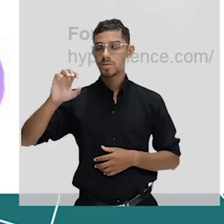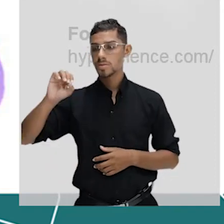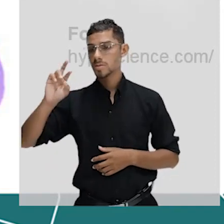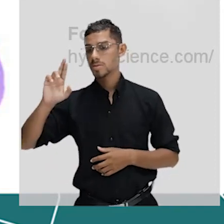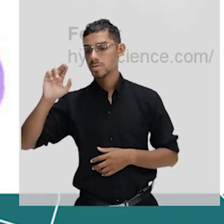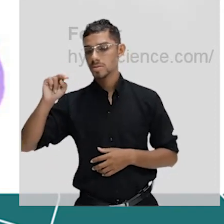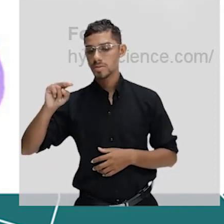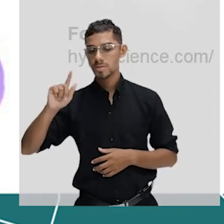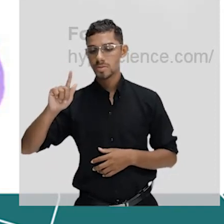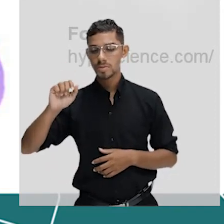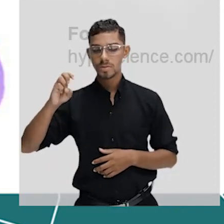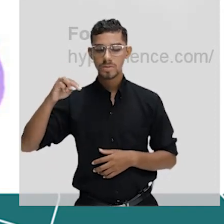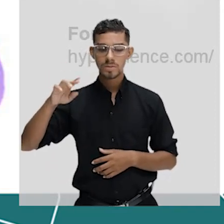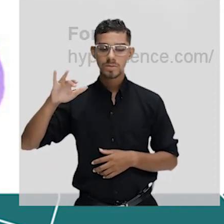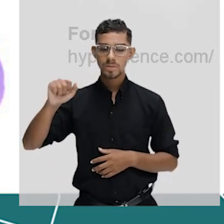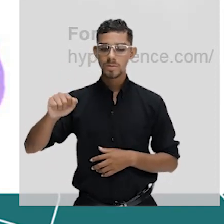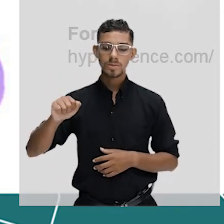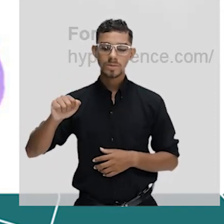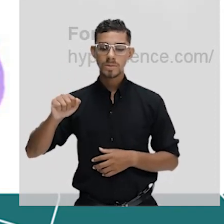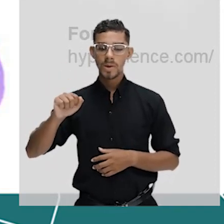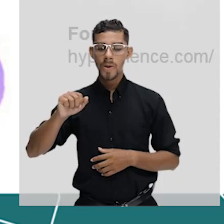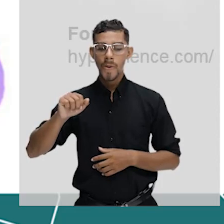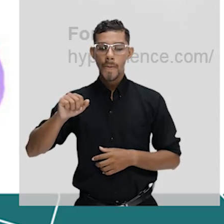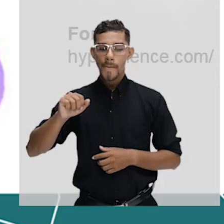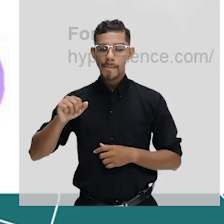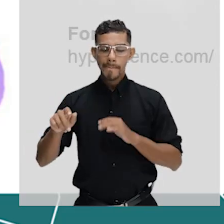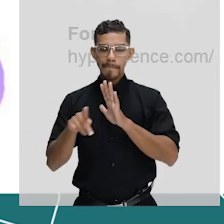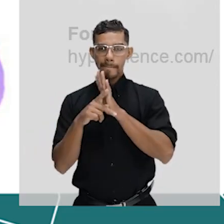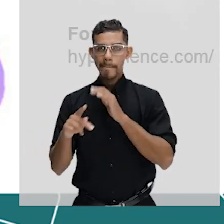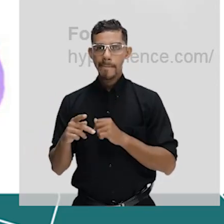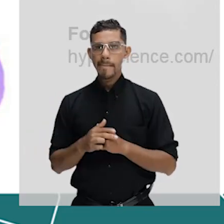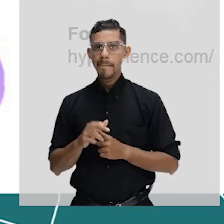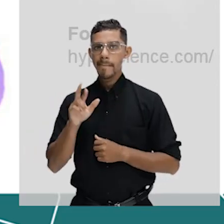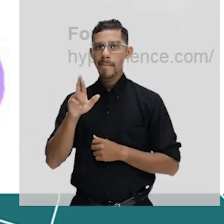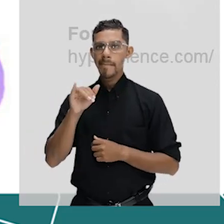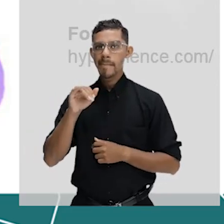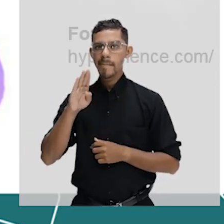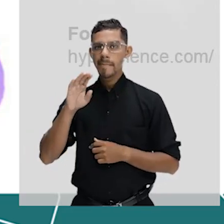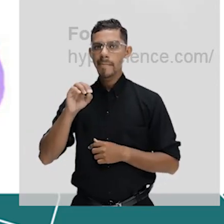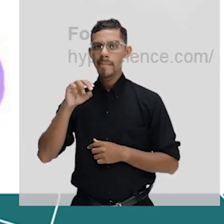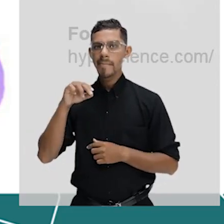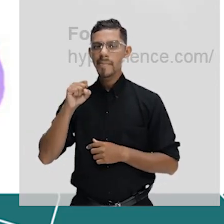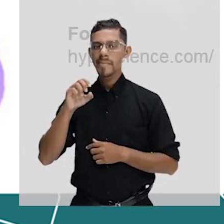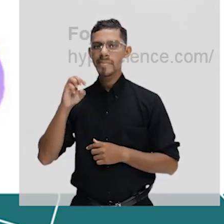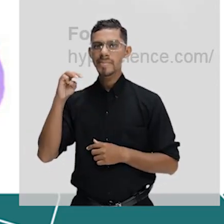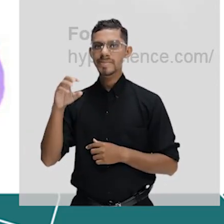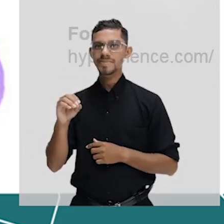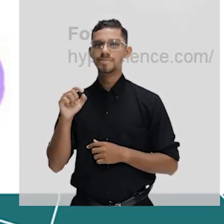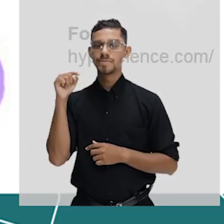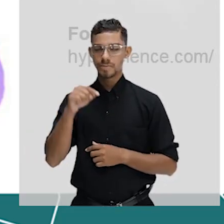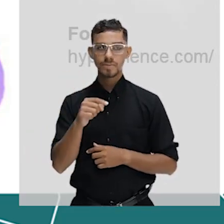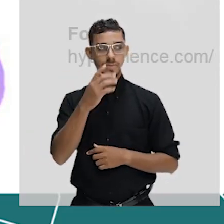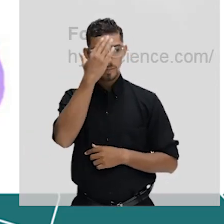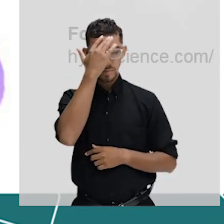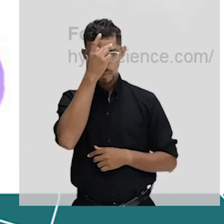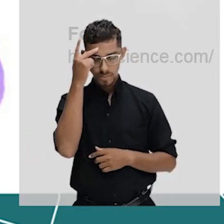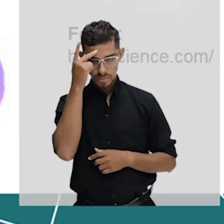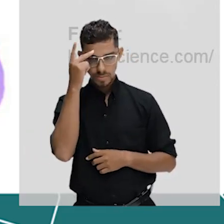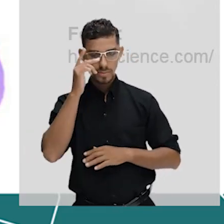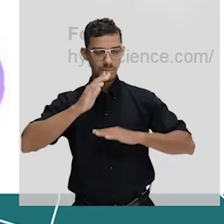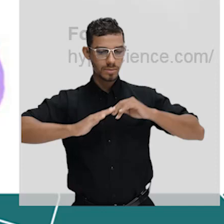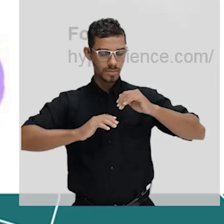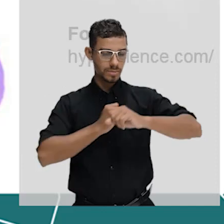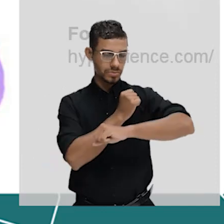chamada ribossomo. O ribossomo, na minha comparação, é como se fosse o cozinheiro. Certo? E essa daqui é a